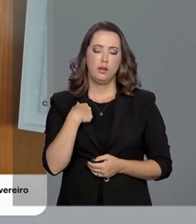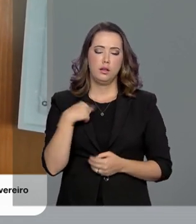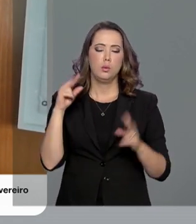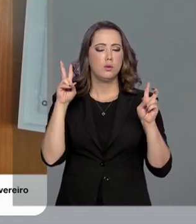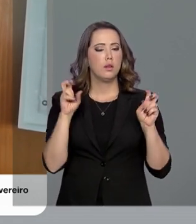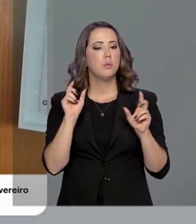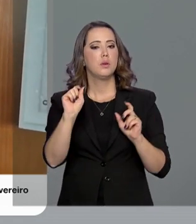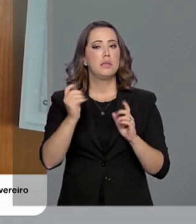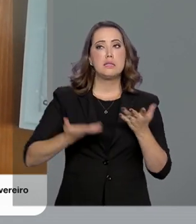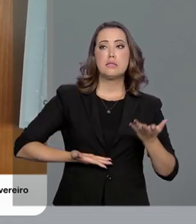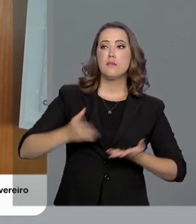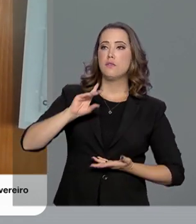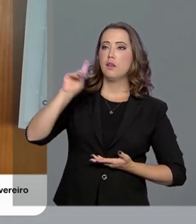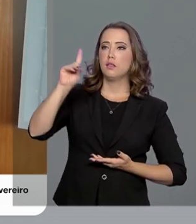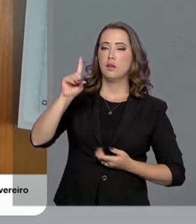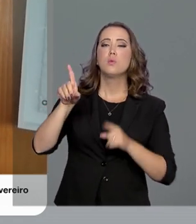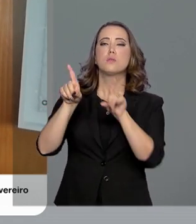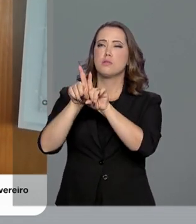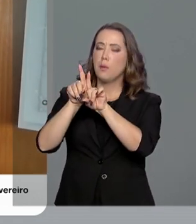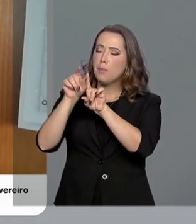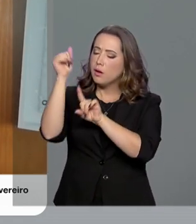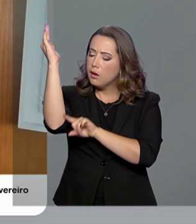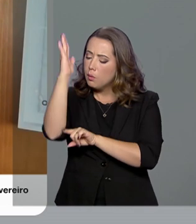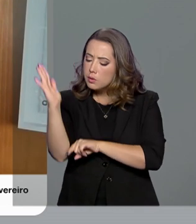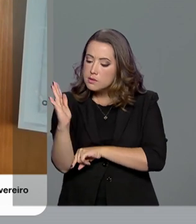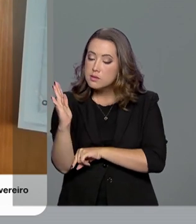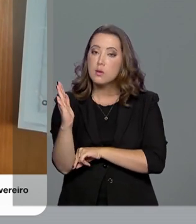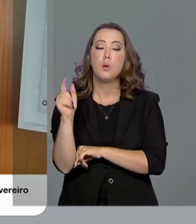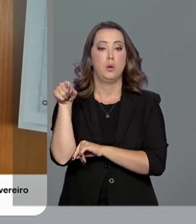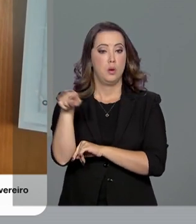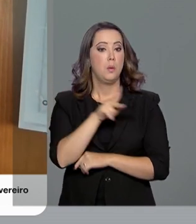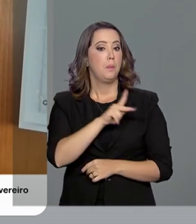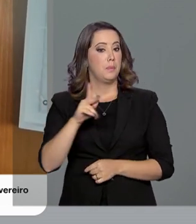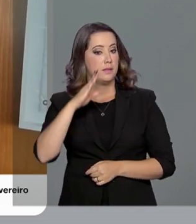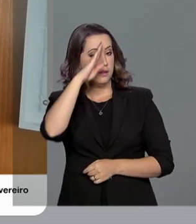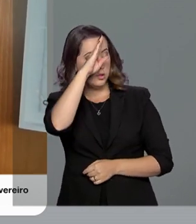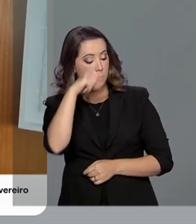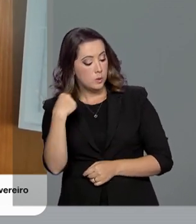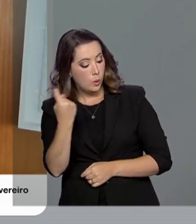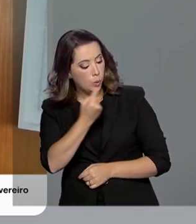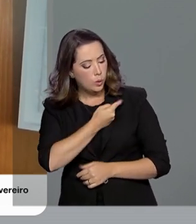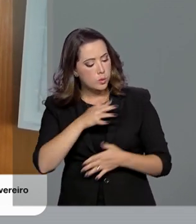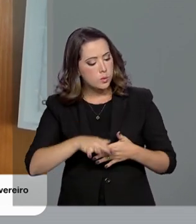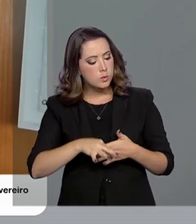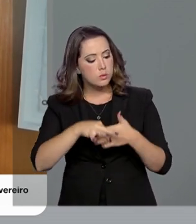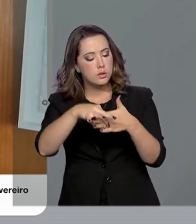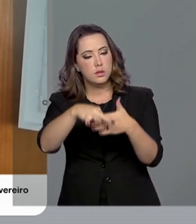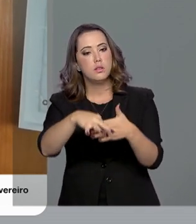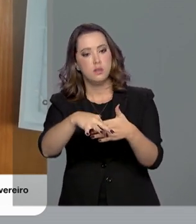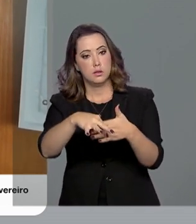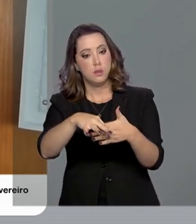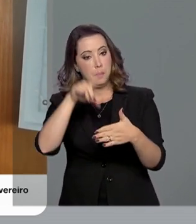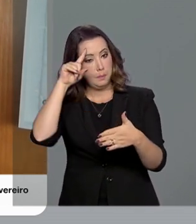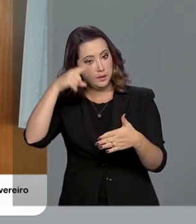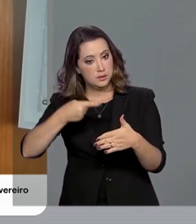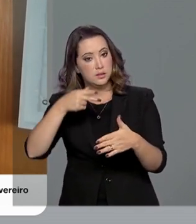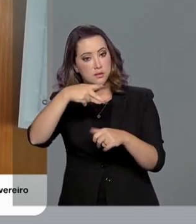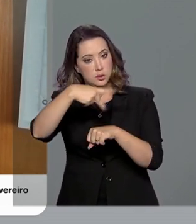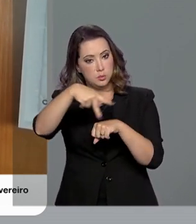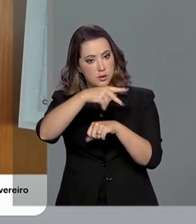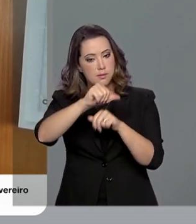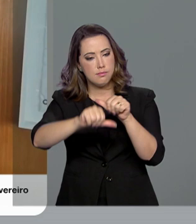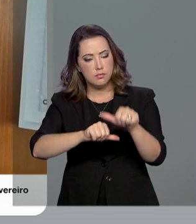servir a Deus e ao Brasil. E o presidente Bolsonaro, o nosso líder, comanda este país que vem se